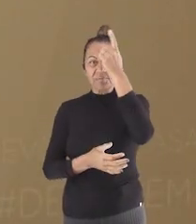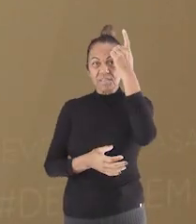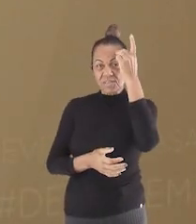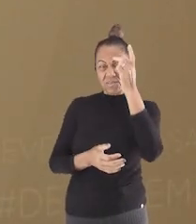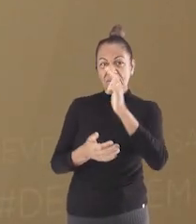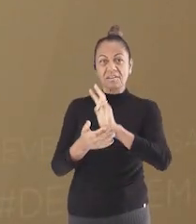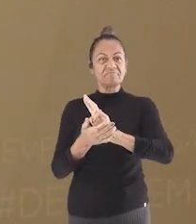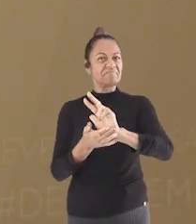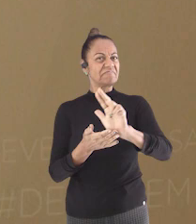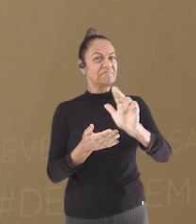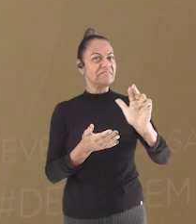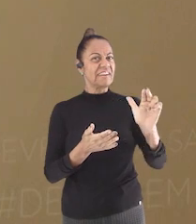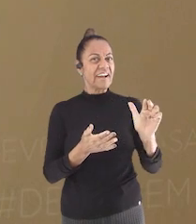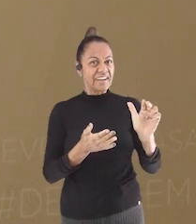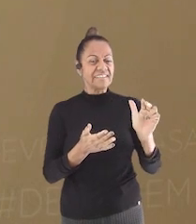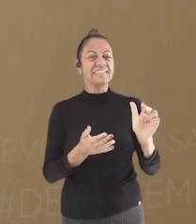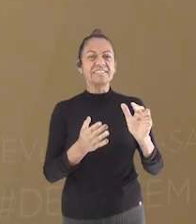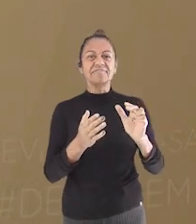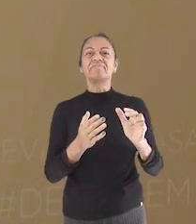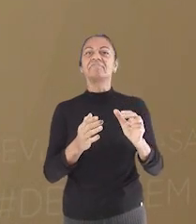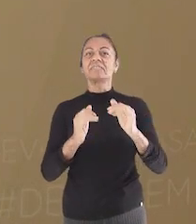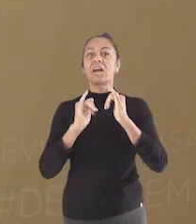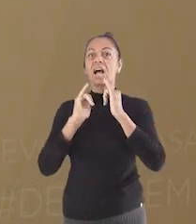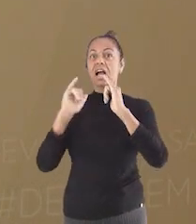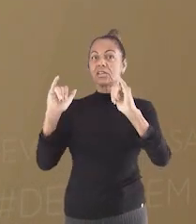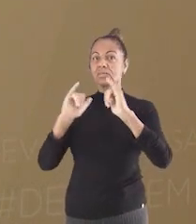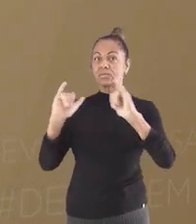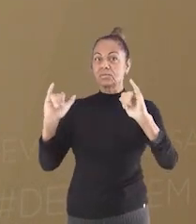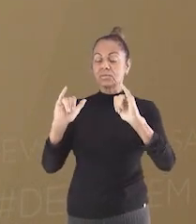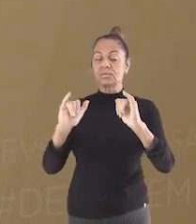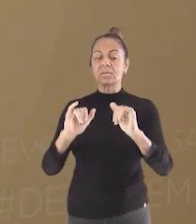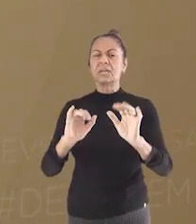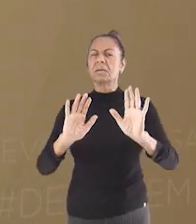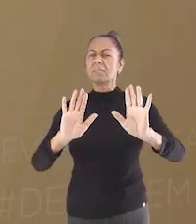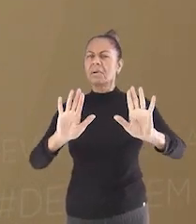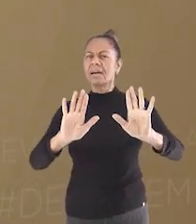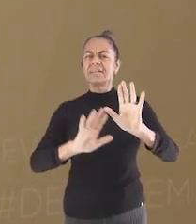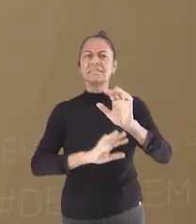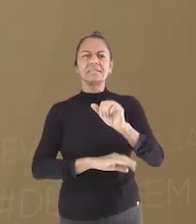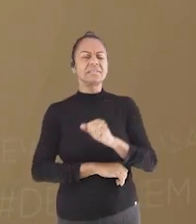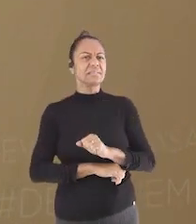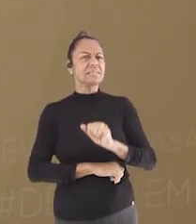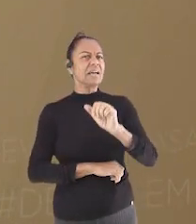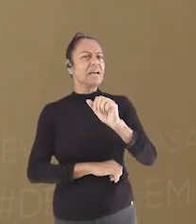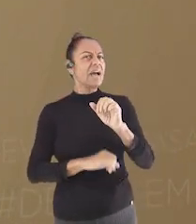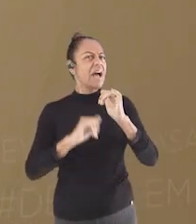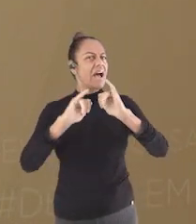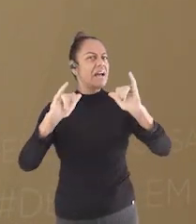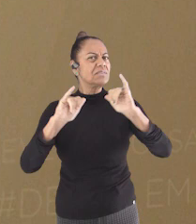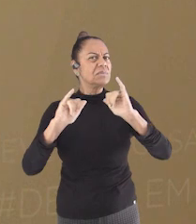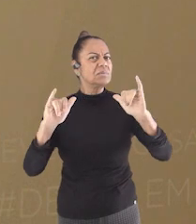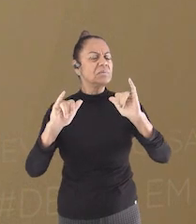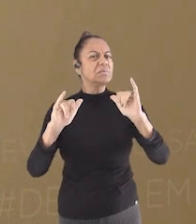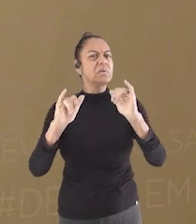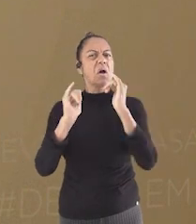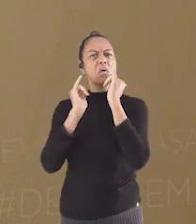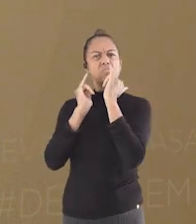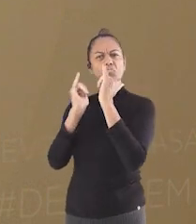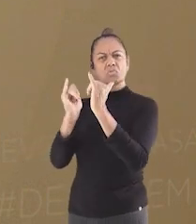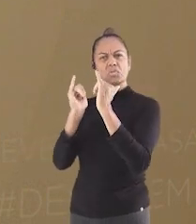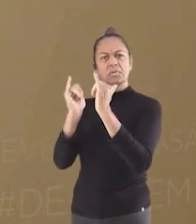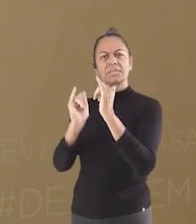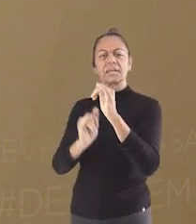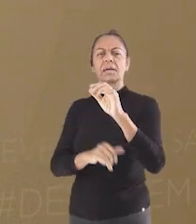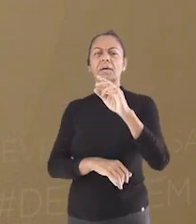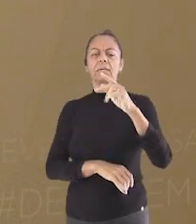a dia das pessoas. Com ele, a gente consegue entender bem o que é um anúncio, mas o que vem a ser um anúncio